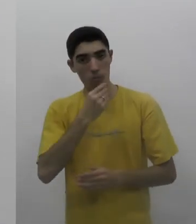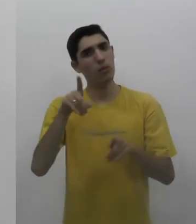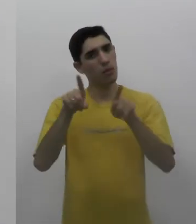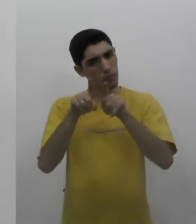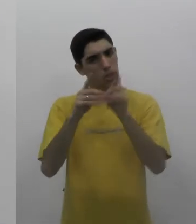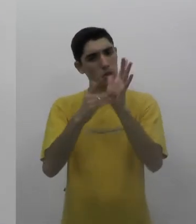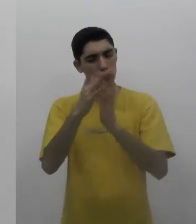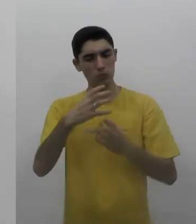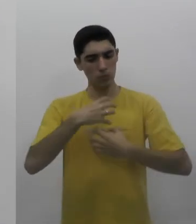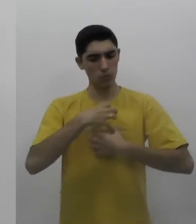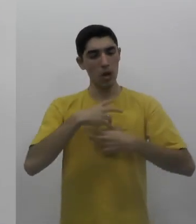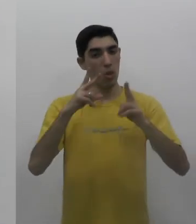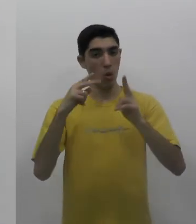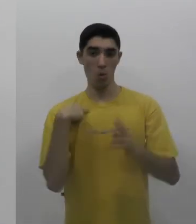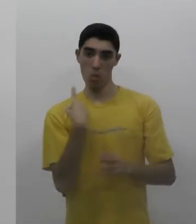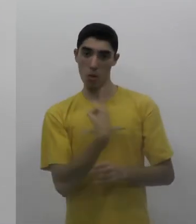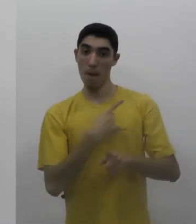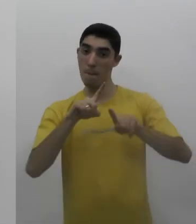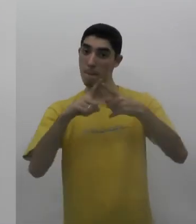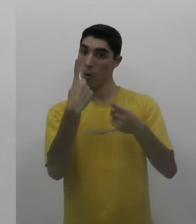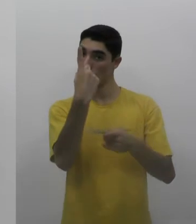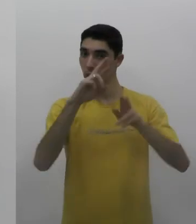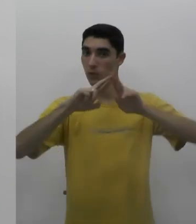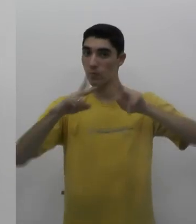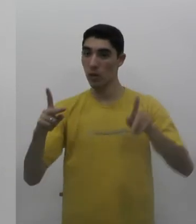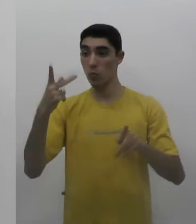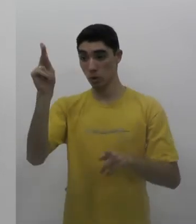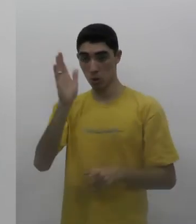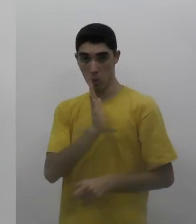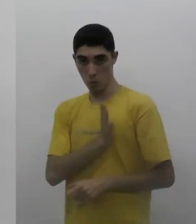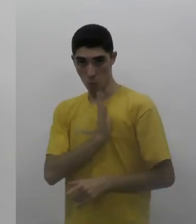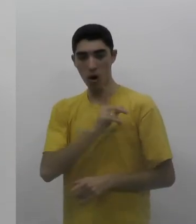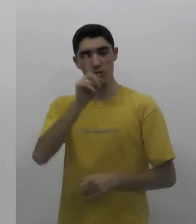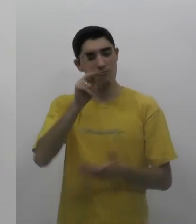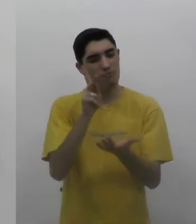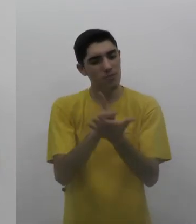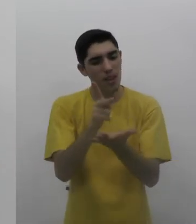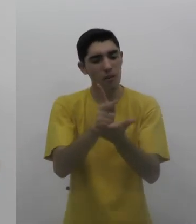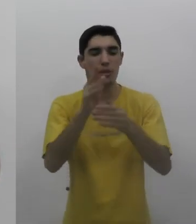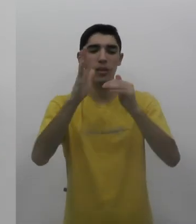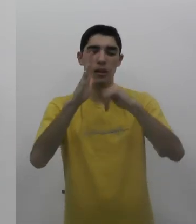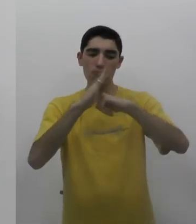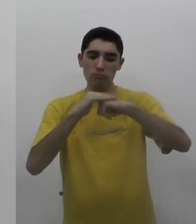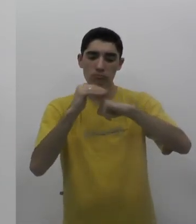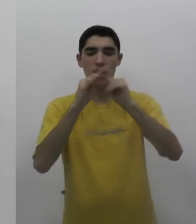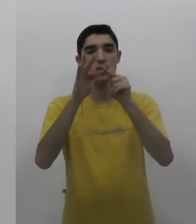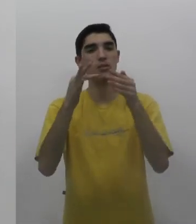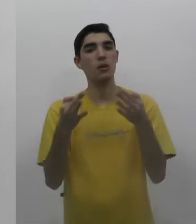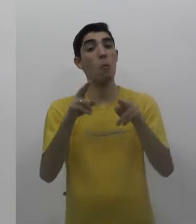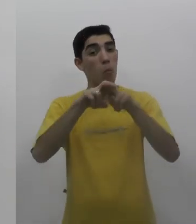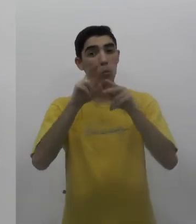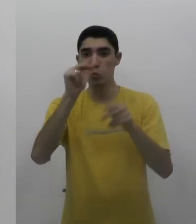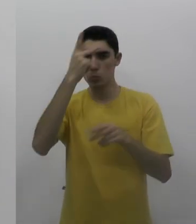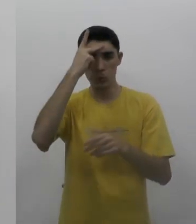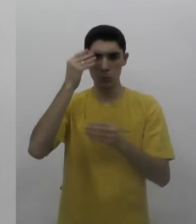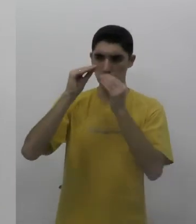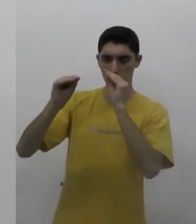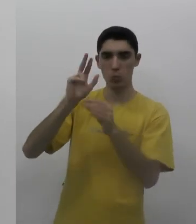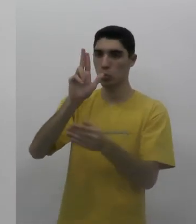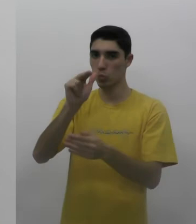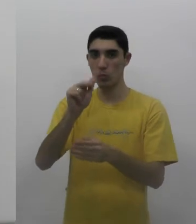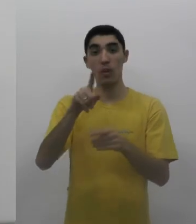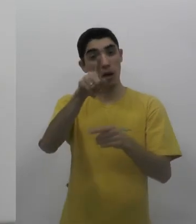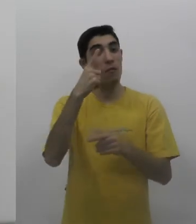também teve os mesmos sentimentos que nós temos, mas com uma diferença. O seu coração sempre foi manso e humilde, por isso nunca